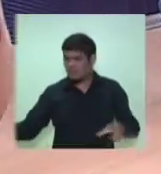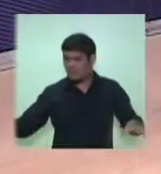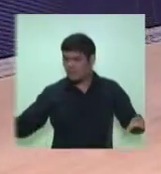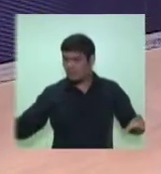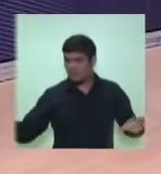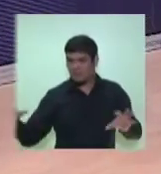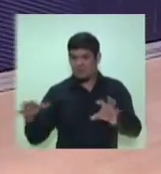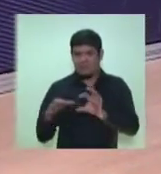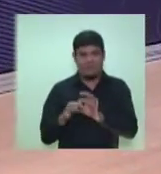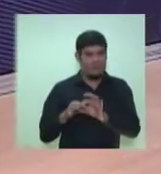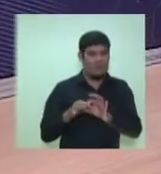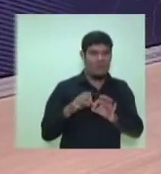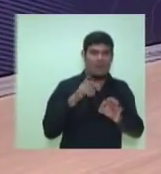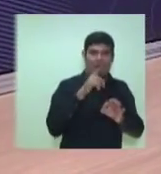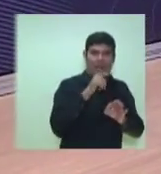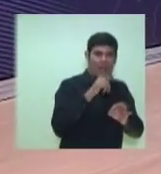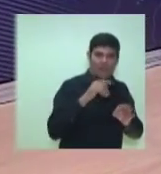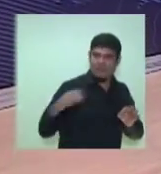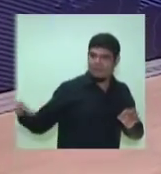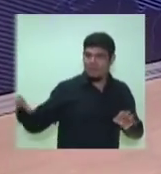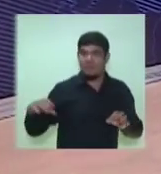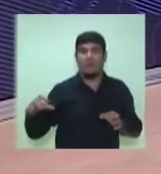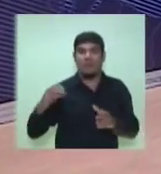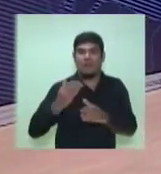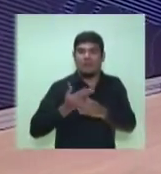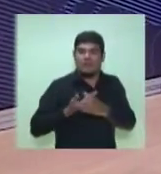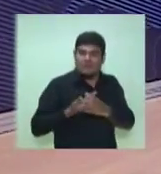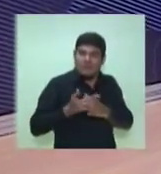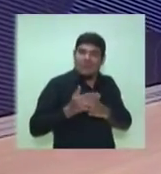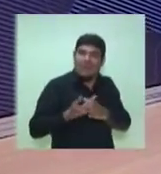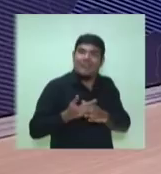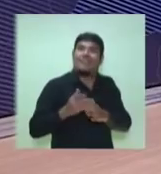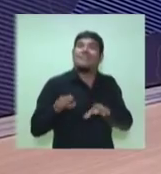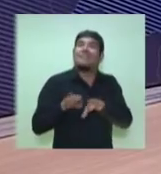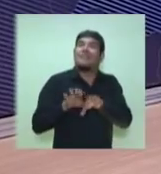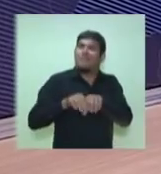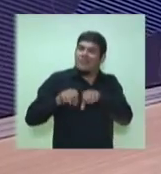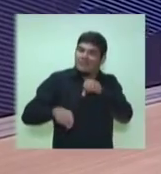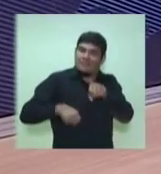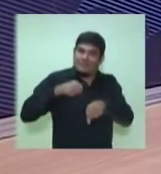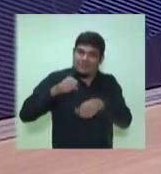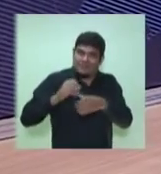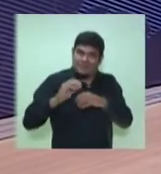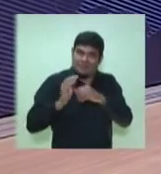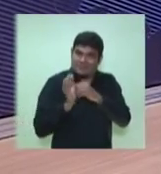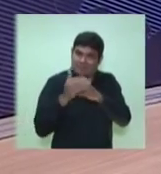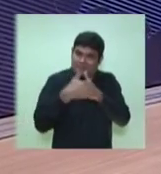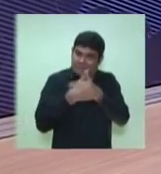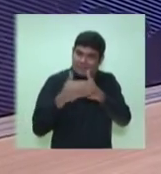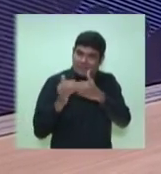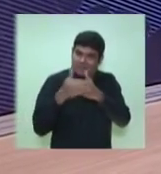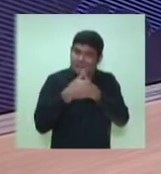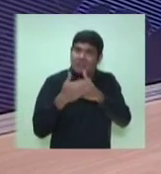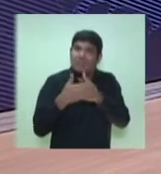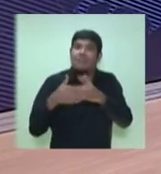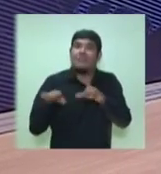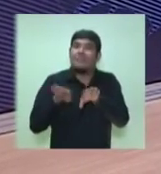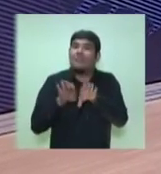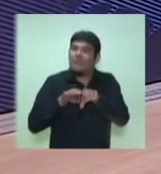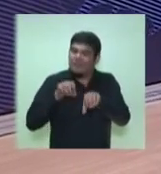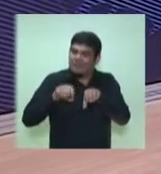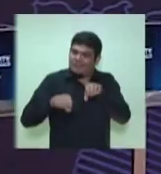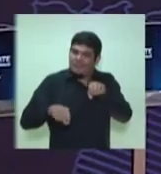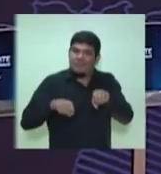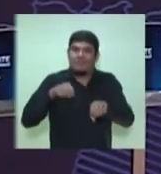um parque linear reserva Duque ao Parque dos Bilhares, com uma ciclovia. E nas escolas no entorno do Parque Linear do